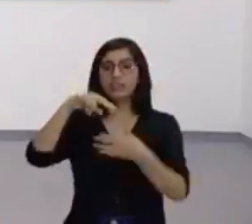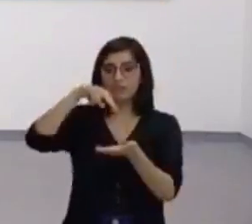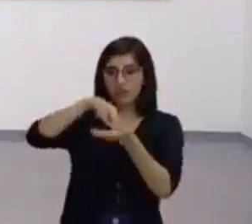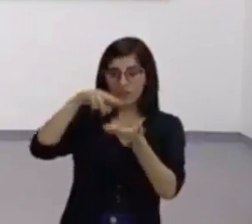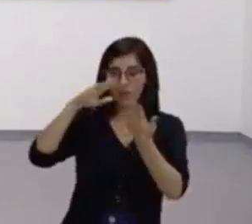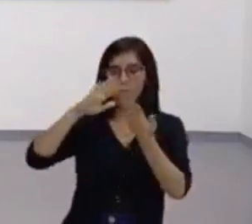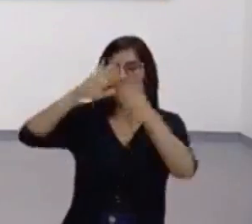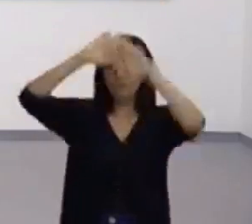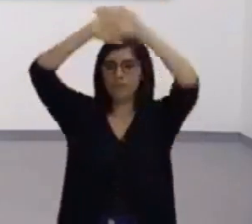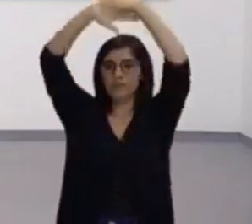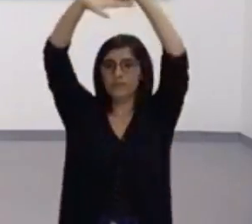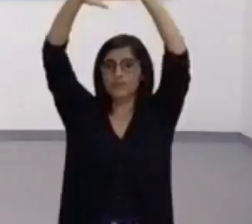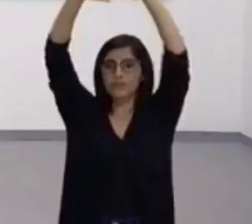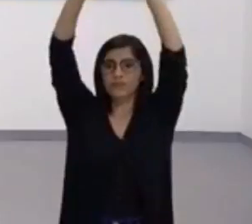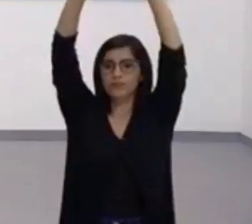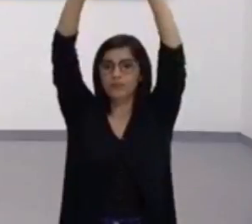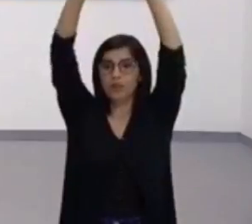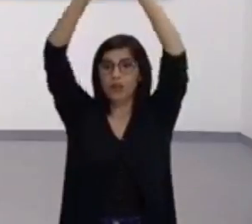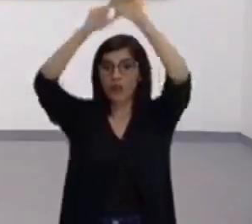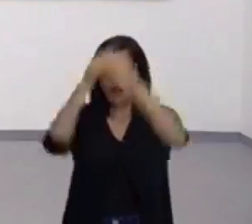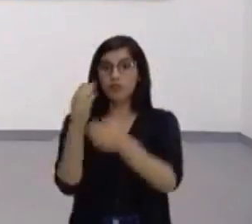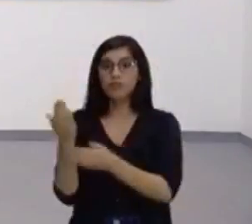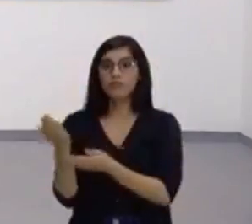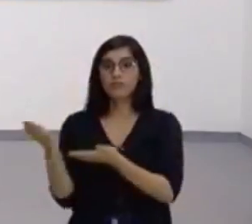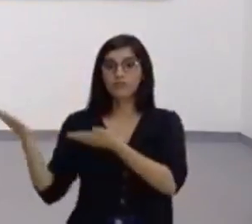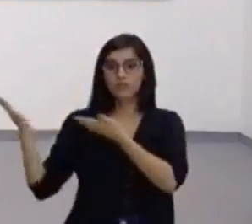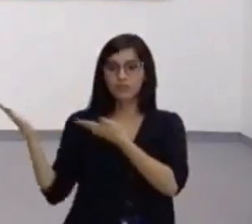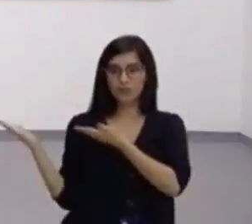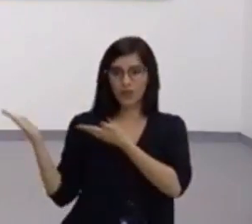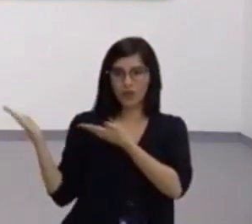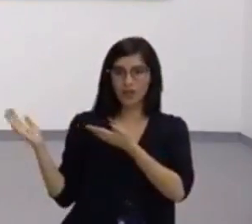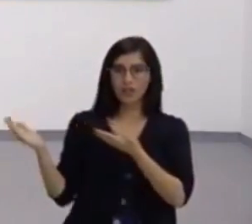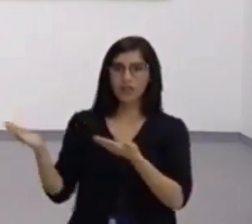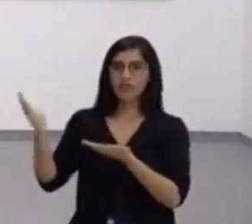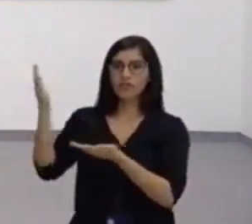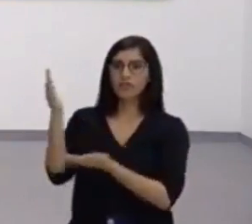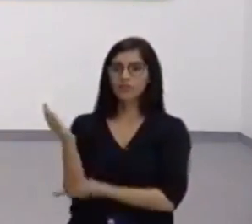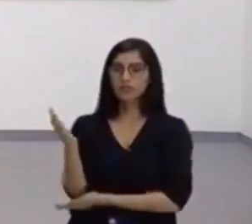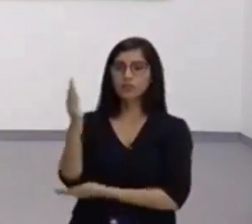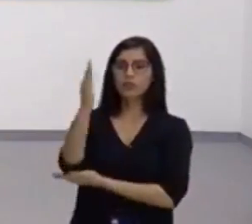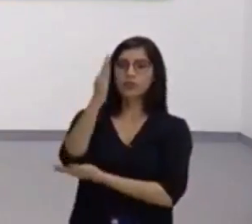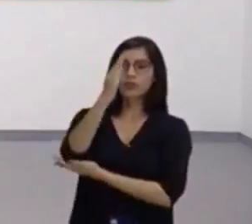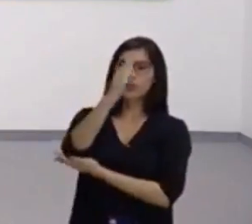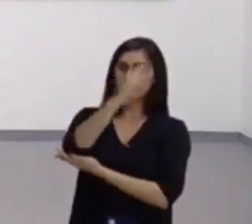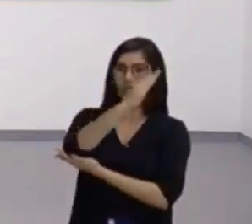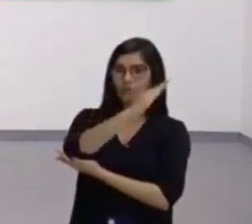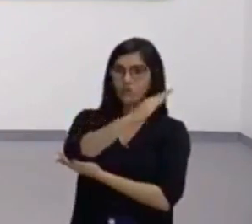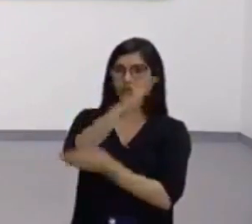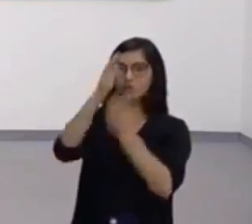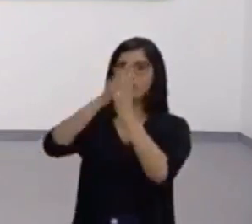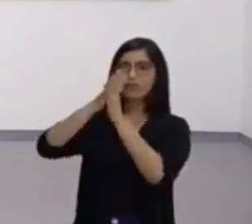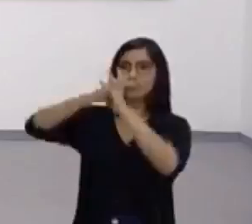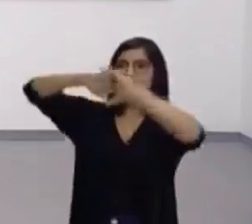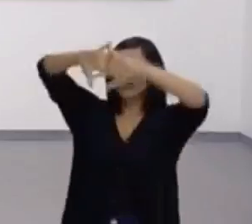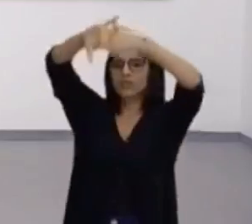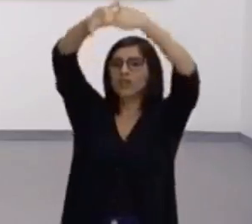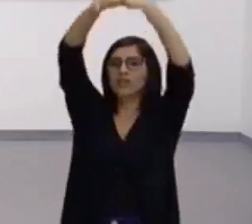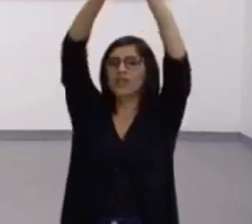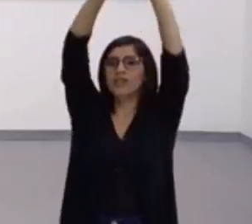só, vou ficar de lado para que você possa olhar. Tenta chegar lá atrás. Tenta estender um pouco mais. Até onde você conseguir. Eu não vou muito